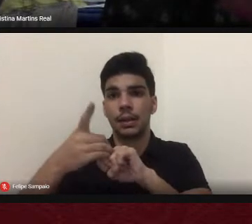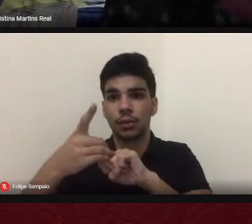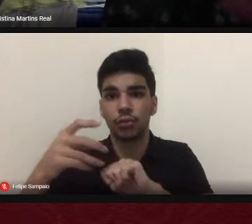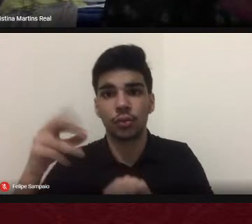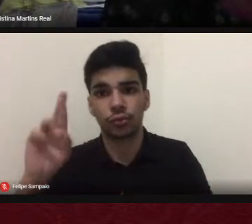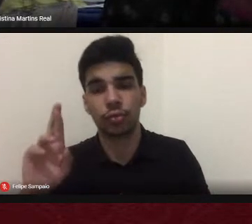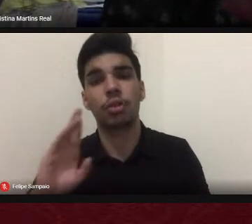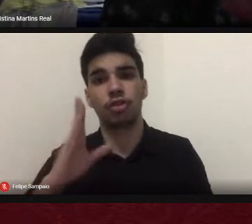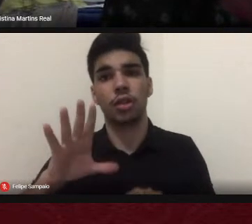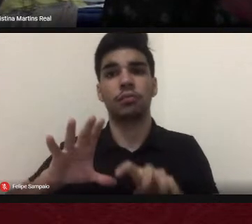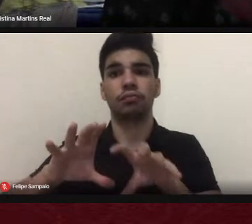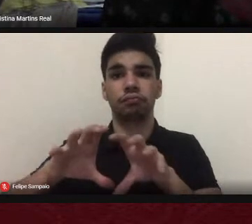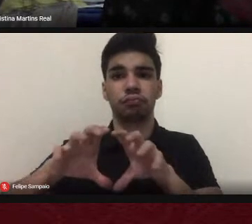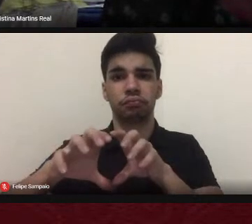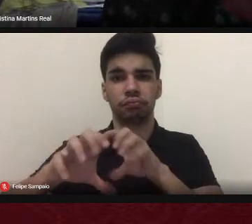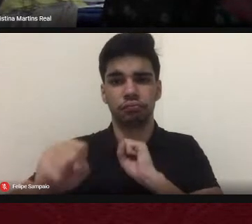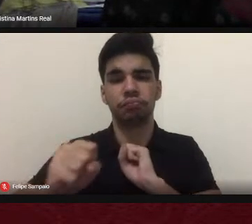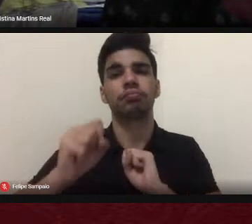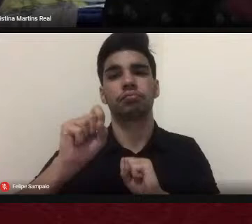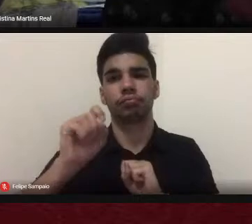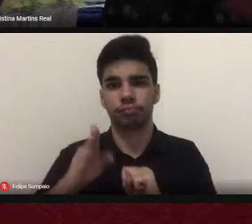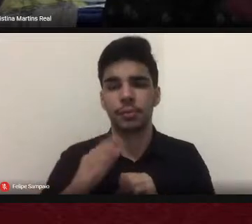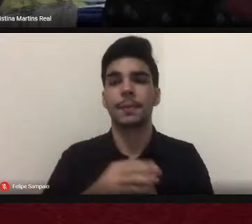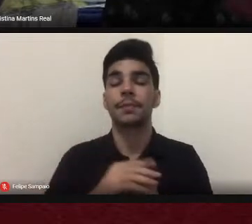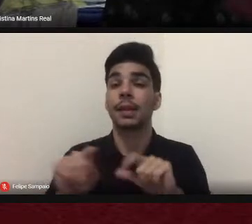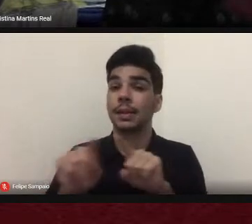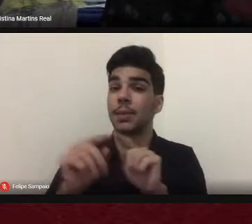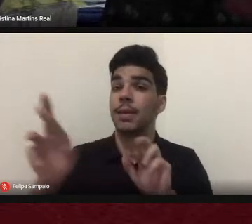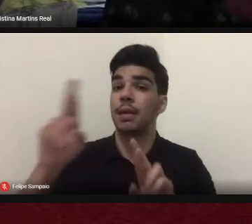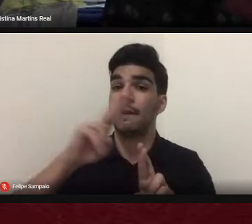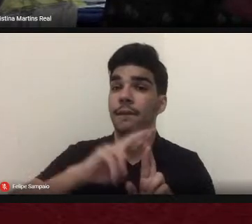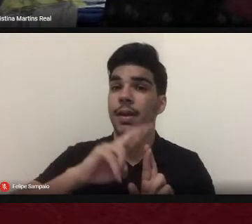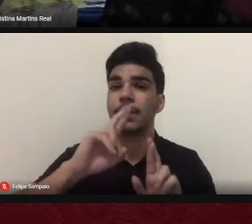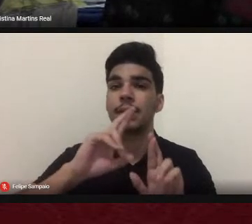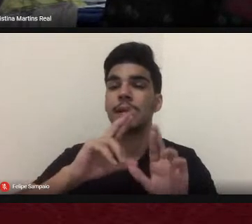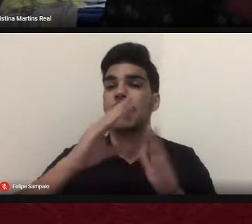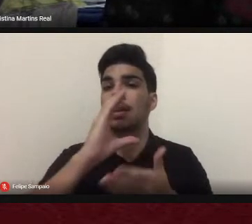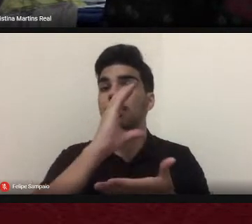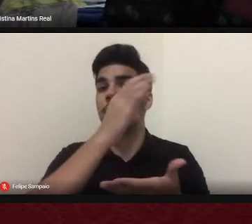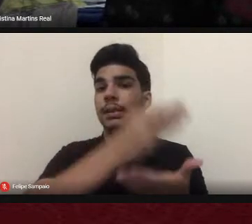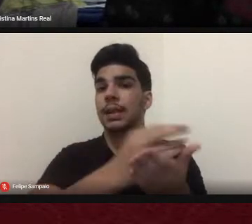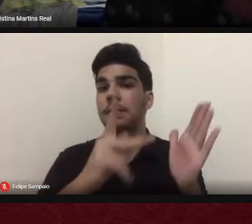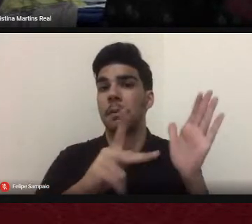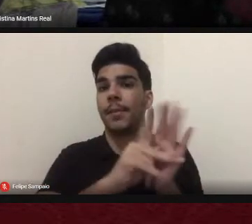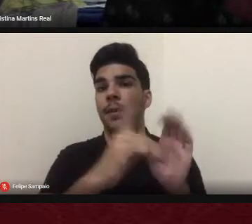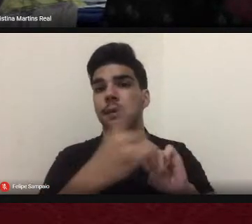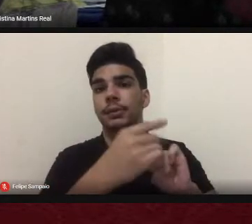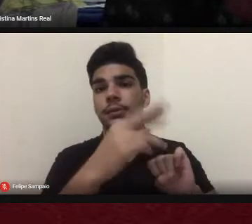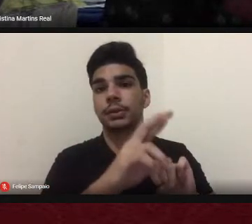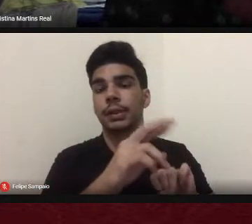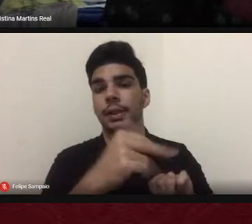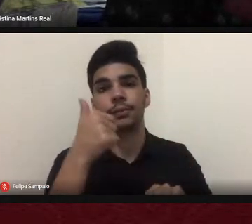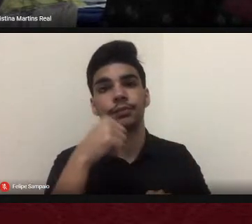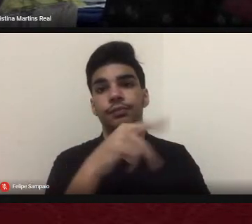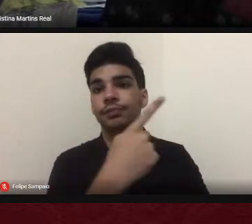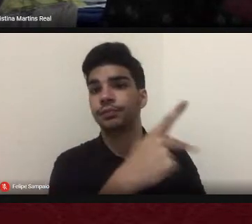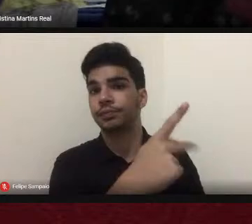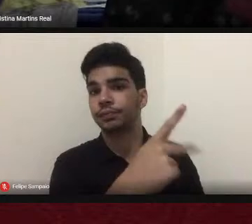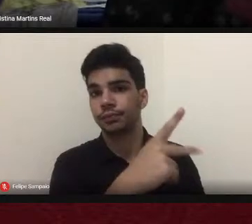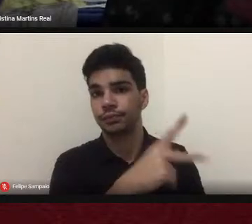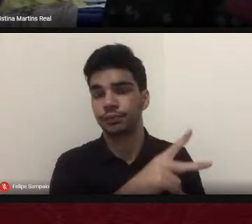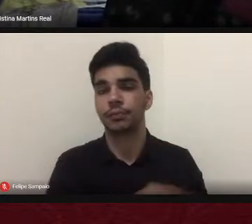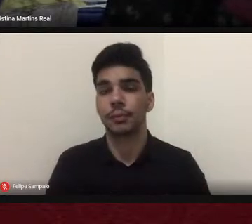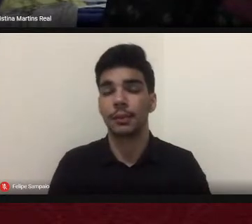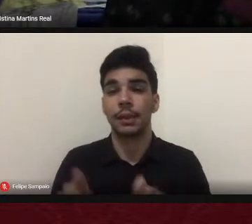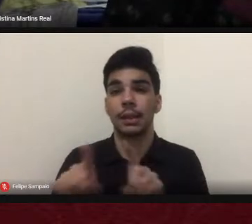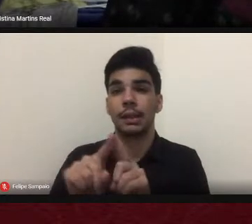texto se refere à tese de doutorado dela, que ela vai falar sobre alguns elementos para compreender o processo de